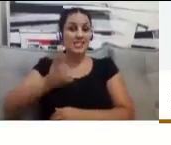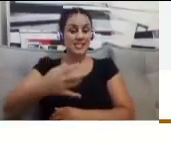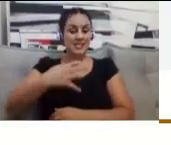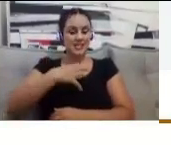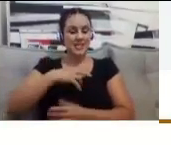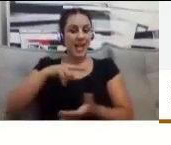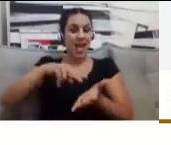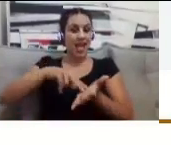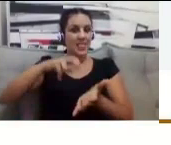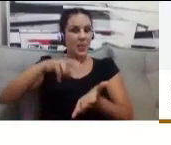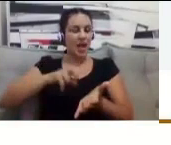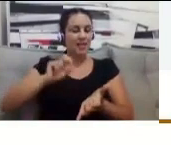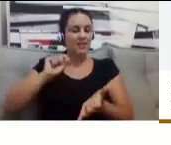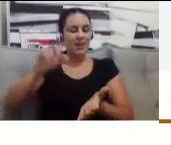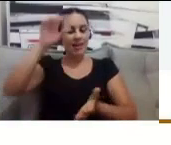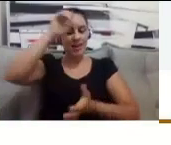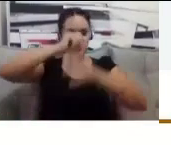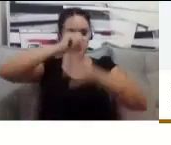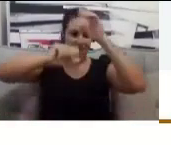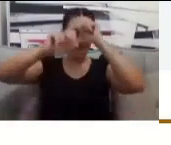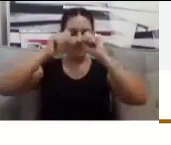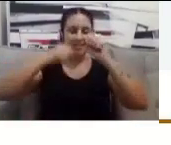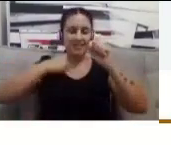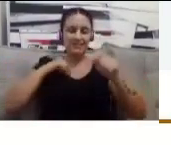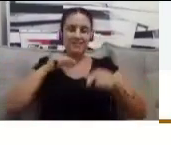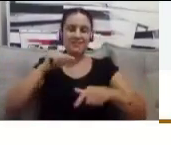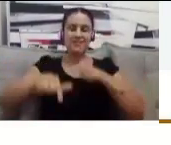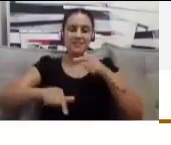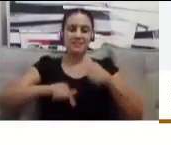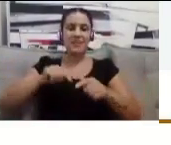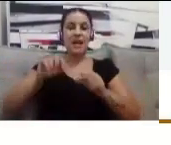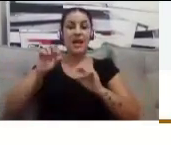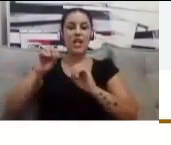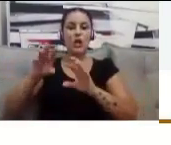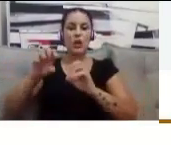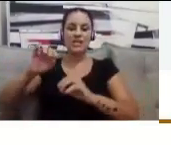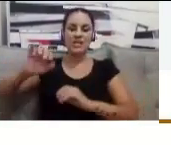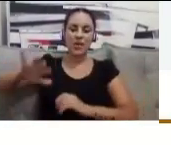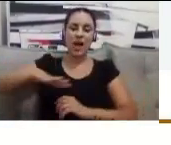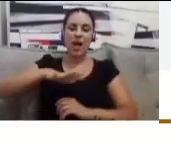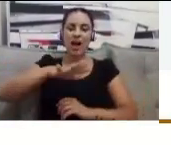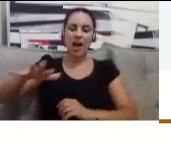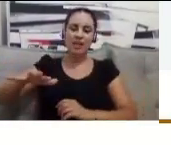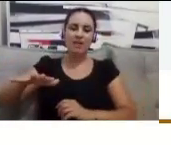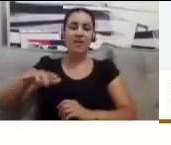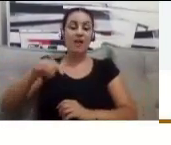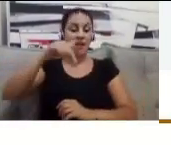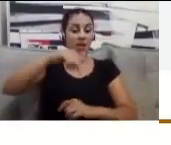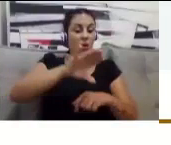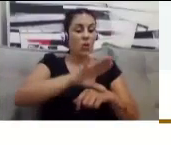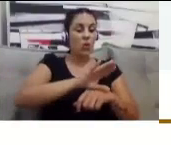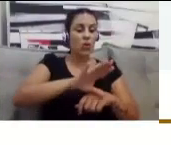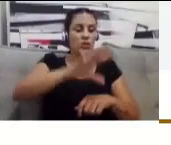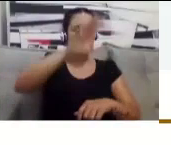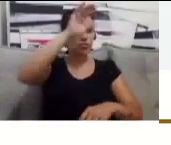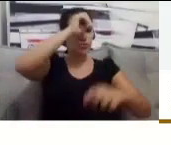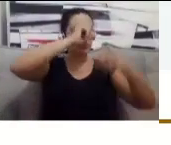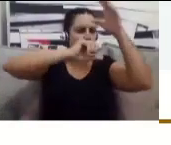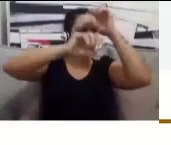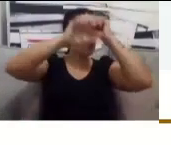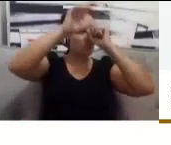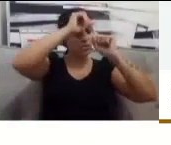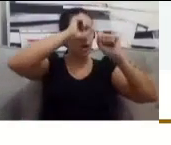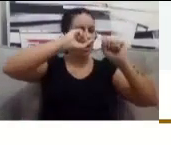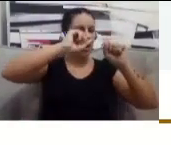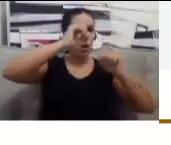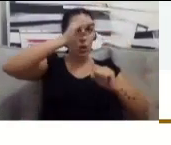muita coisa para aplicar com o que a gente aprende aqui e tudo tem muito valor do que